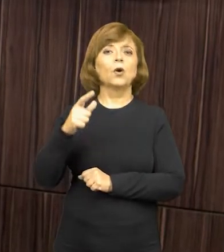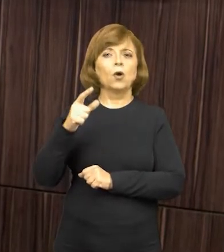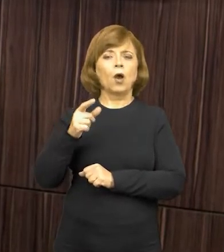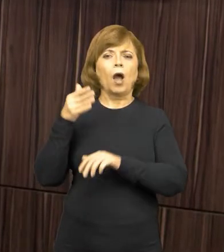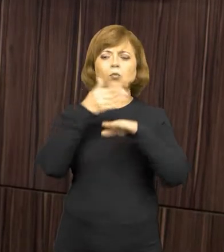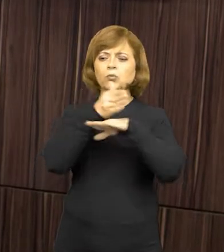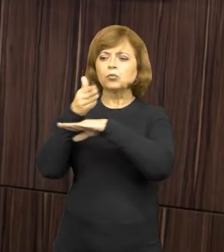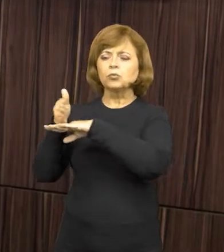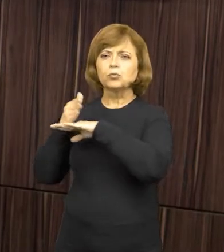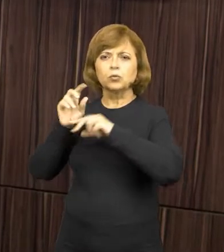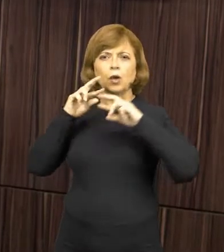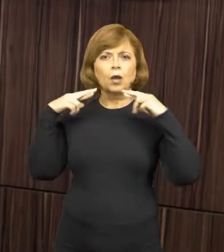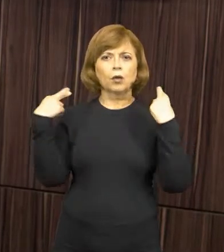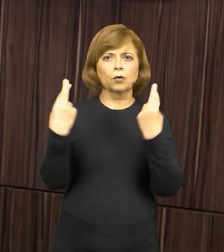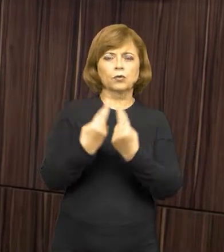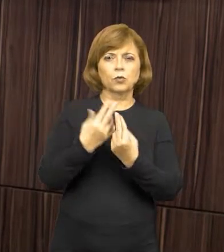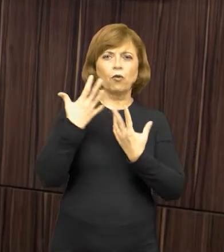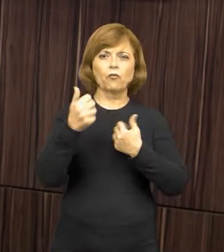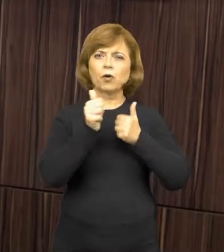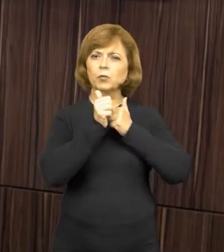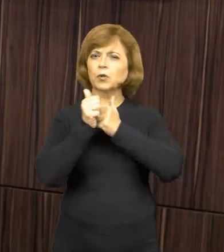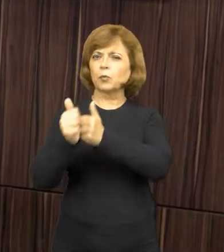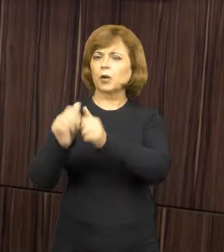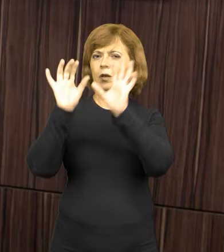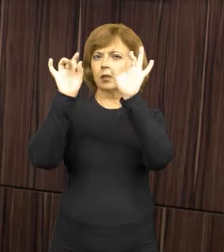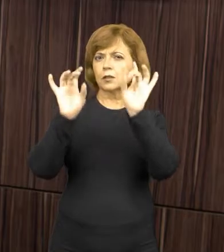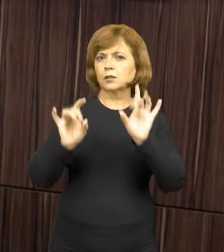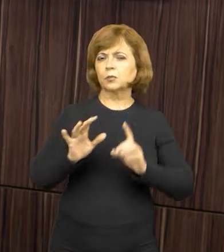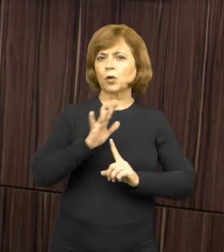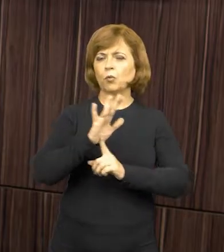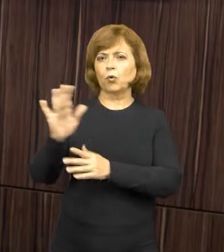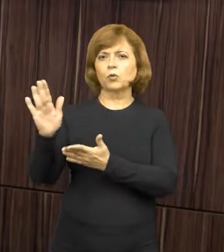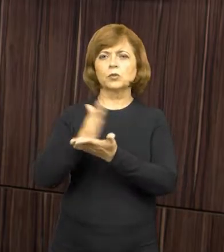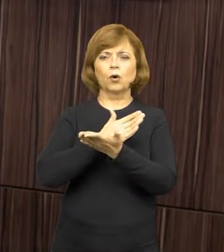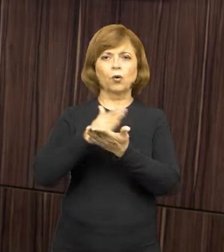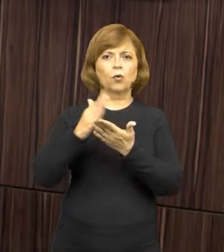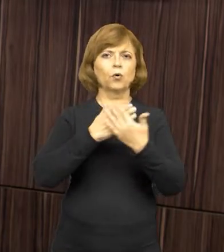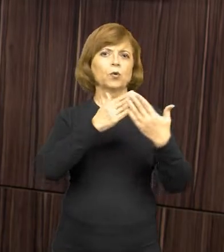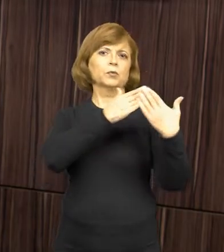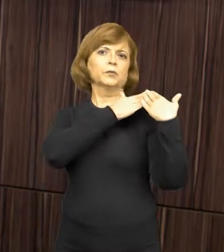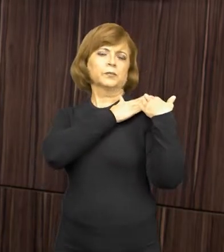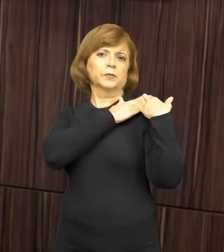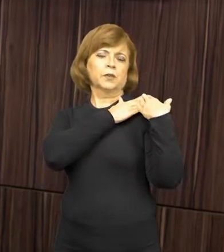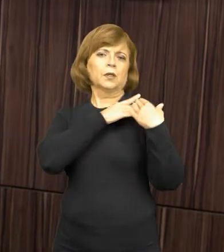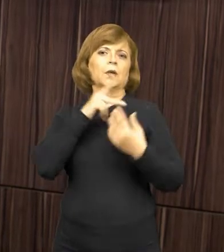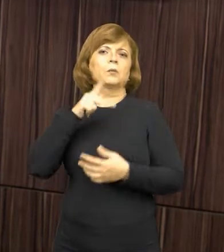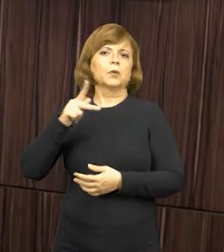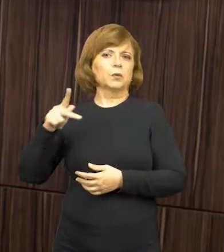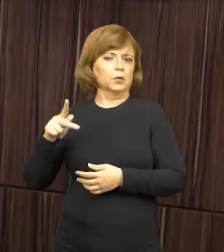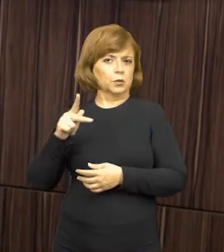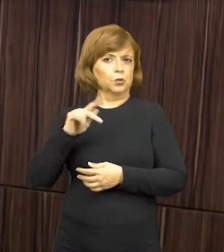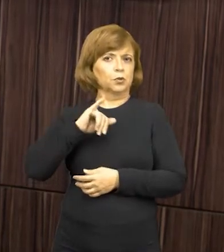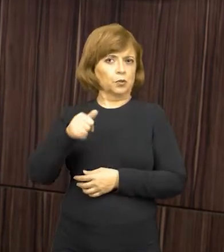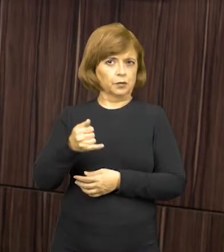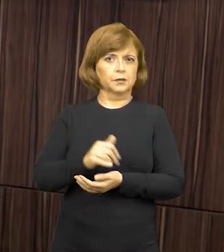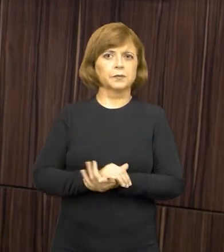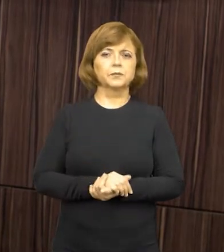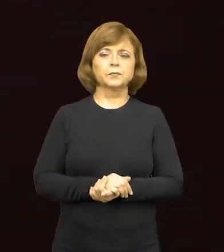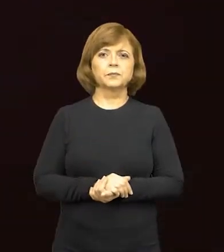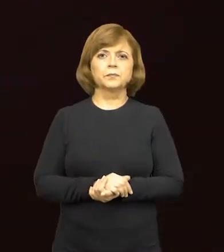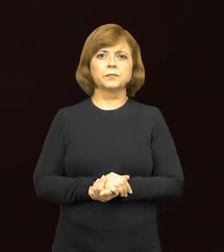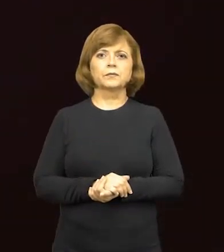cerimônias e reuniões. Vamos acompanhar uma matéria especial sobre alguns dos compromissos do PGJ no mês de janeiro.